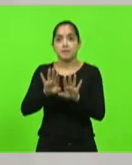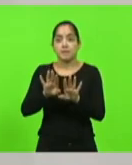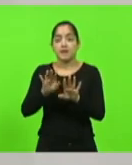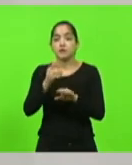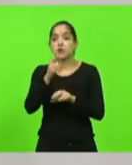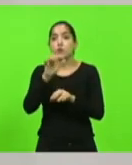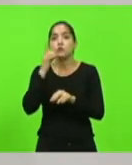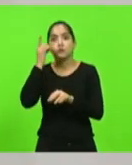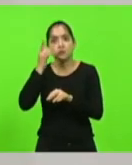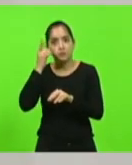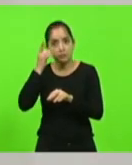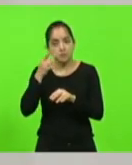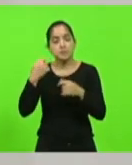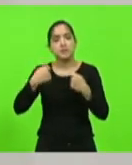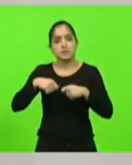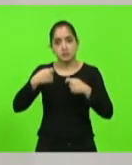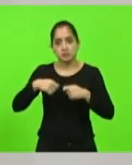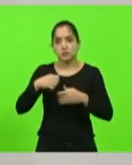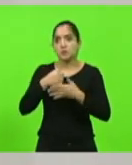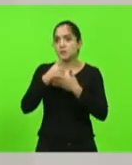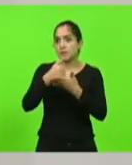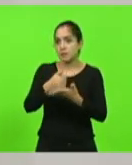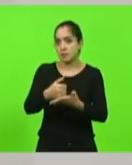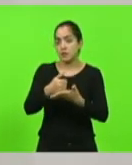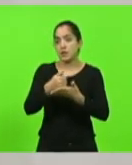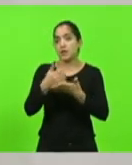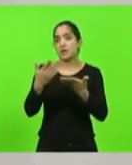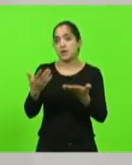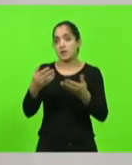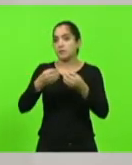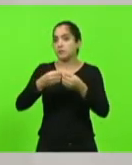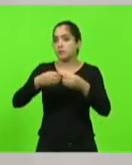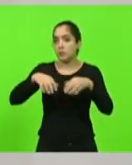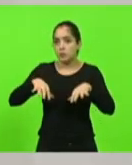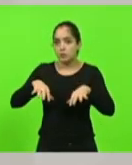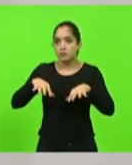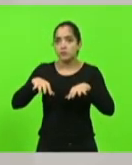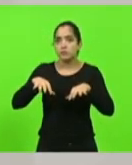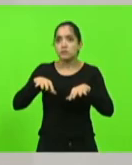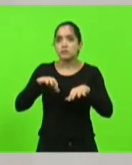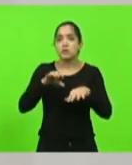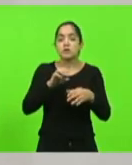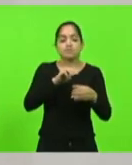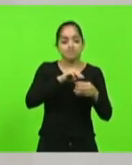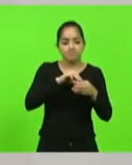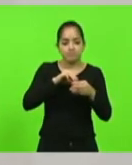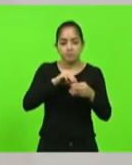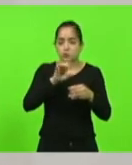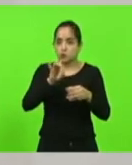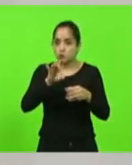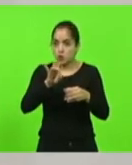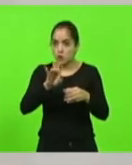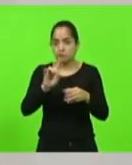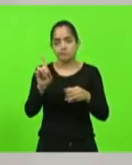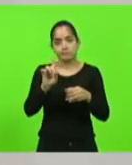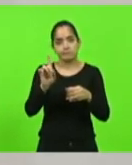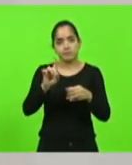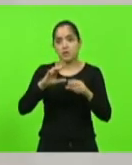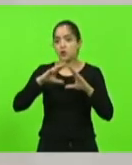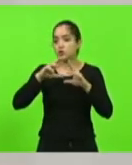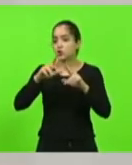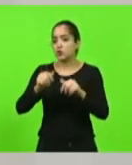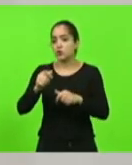deputados têm que se envolver porque o prejuízo não será apenas dos municípios litorâneos, mas de toda a economia